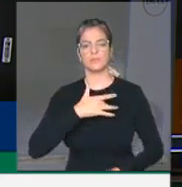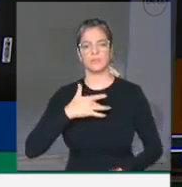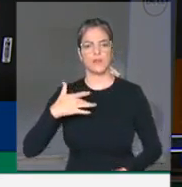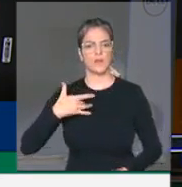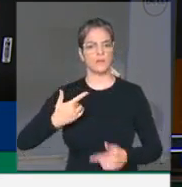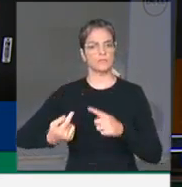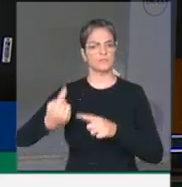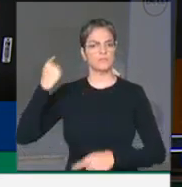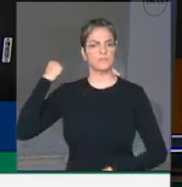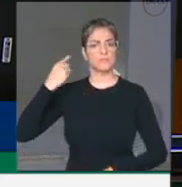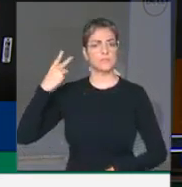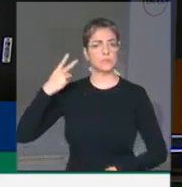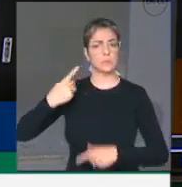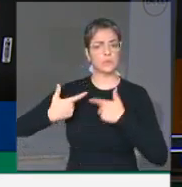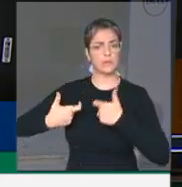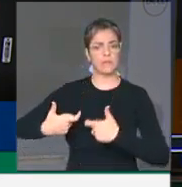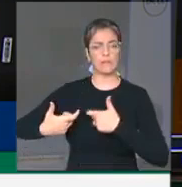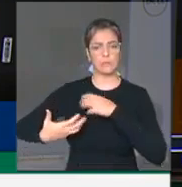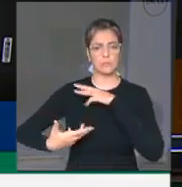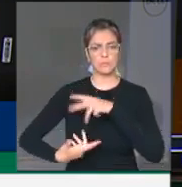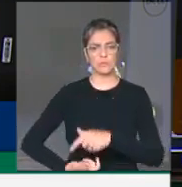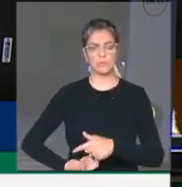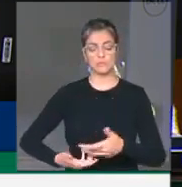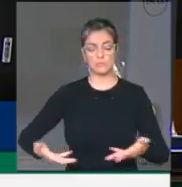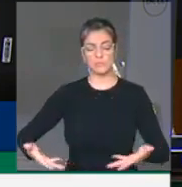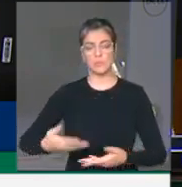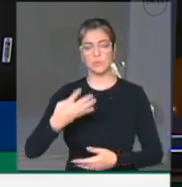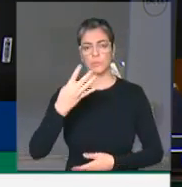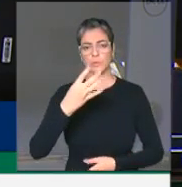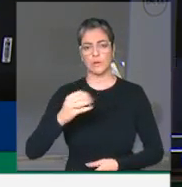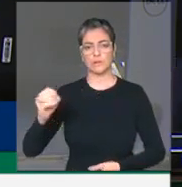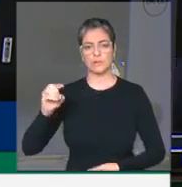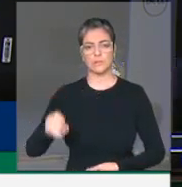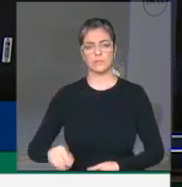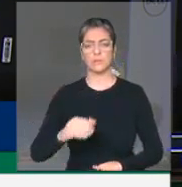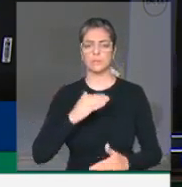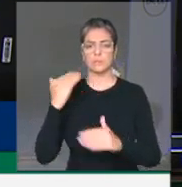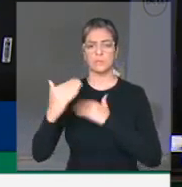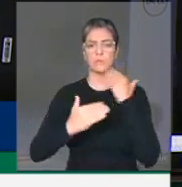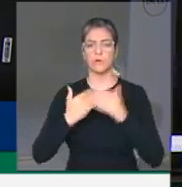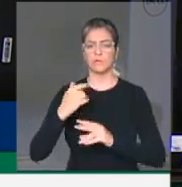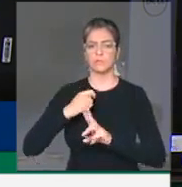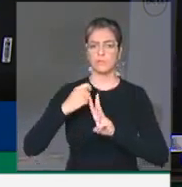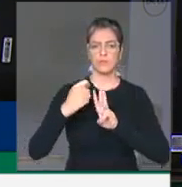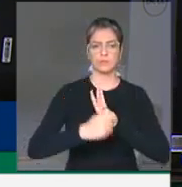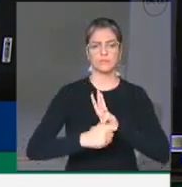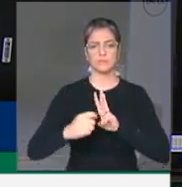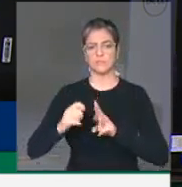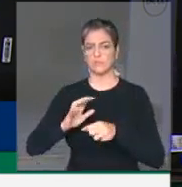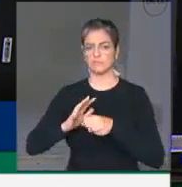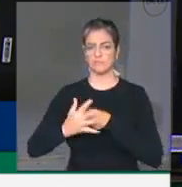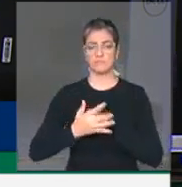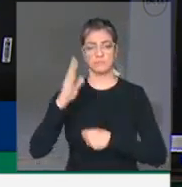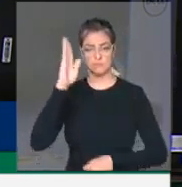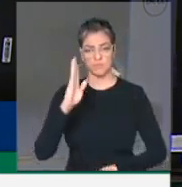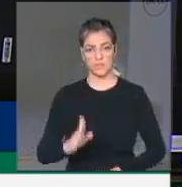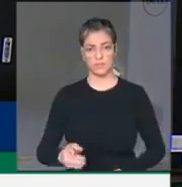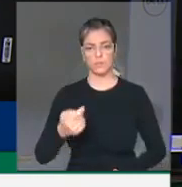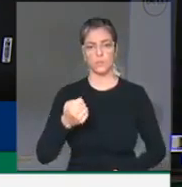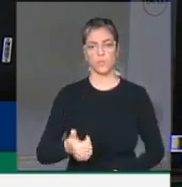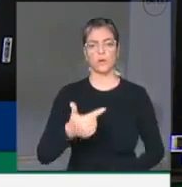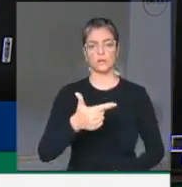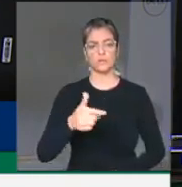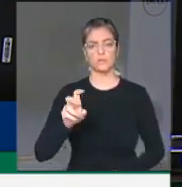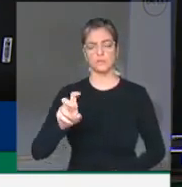Quase 400 mil pessoas morreram nesses mais de três meses de pandemia. No Brasil já são quase 25